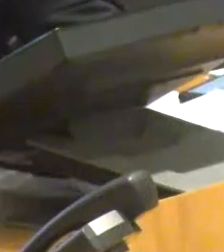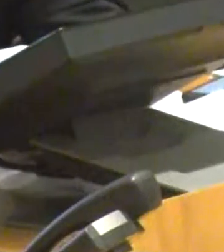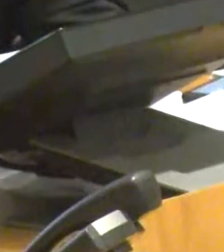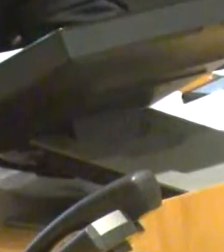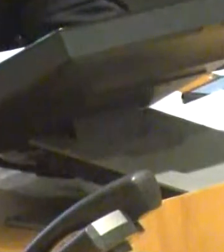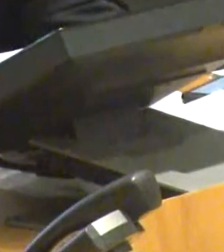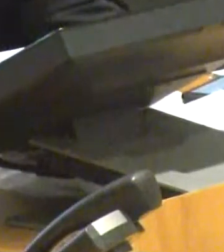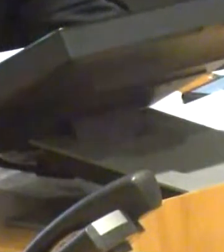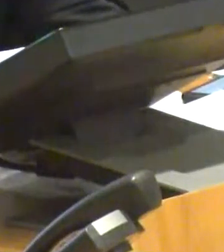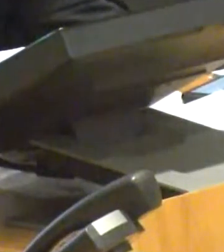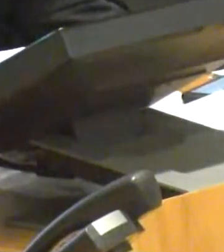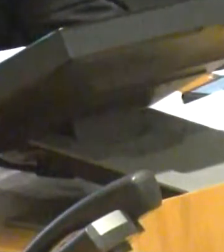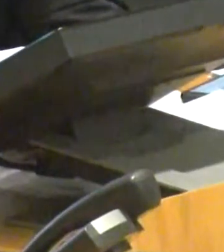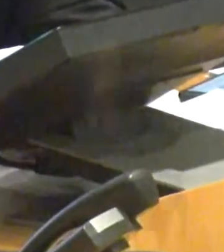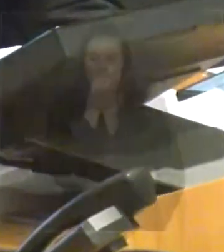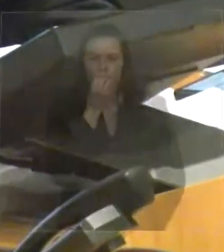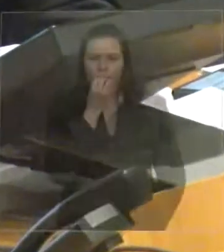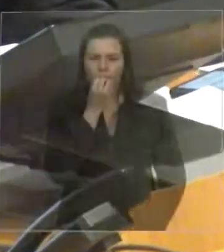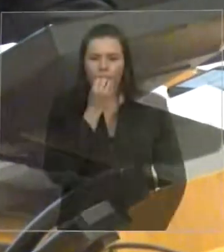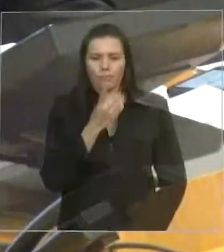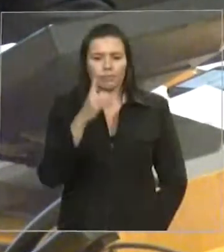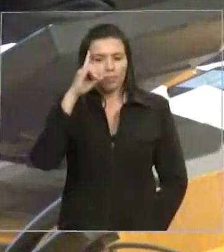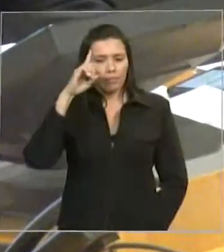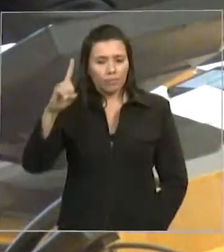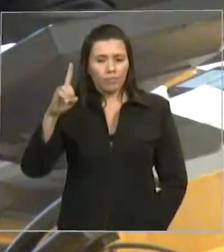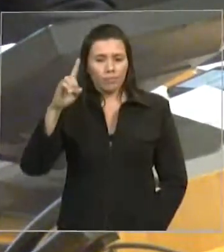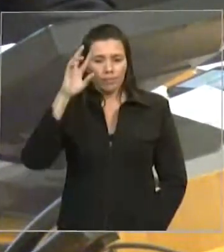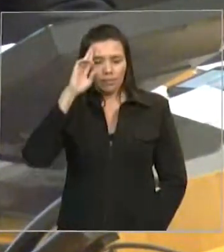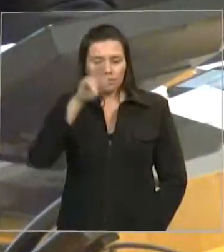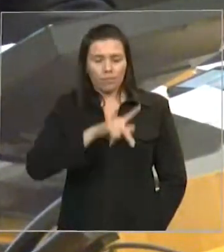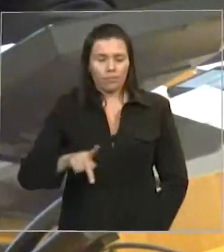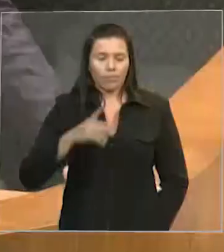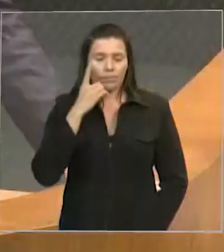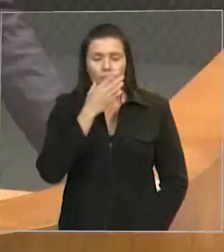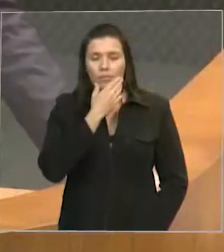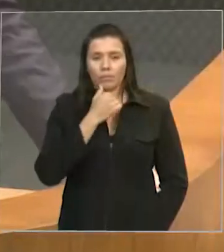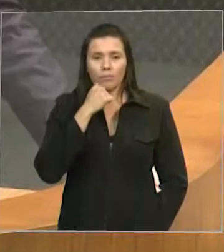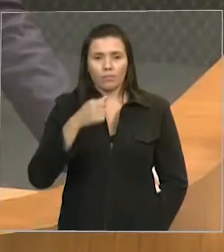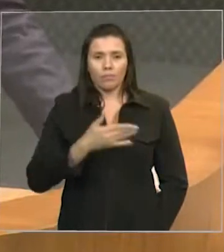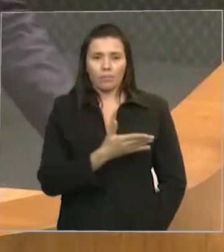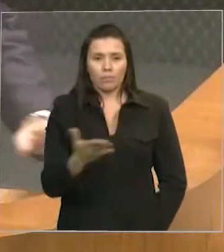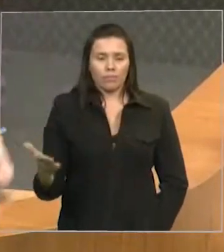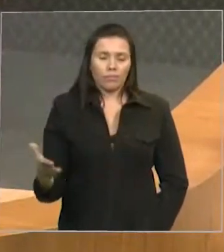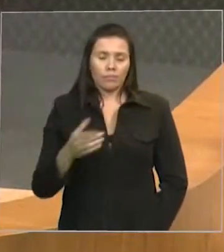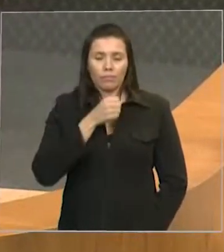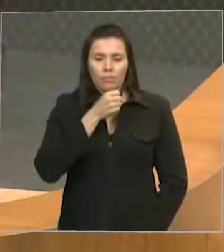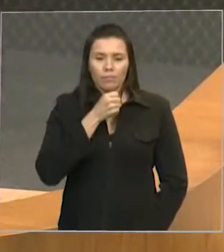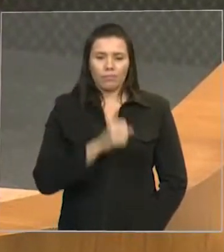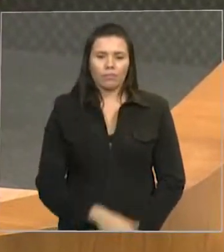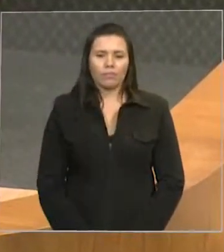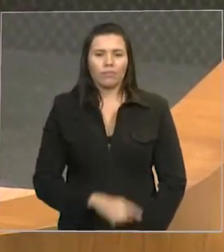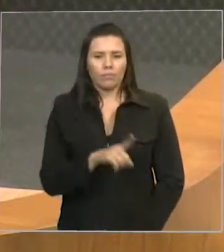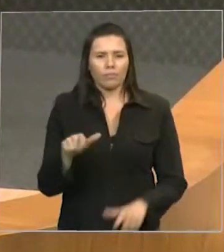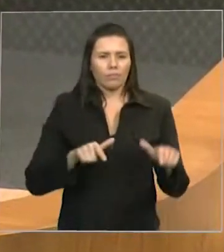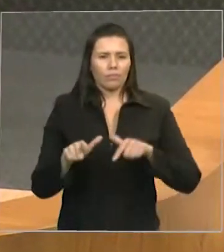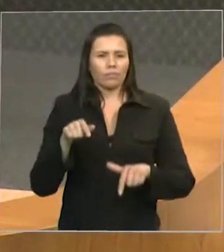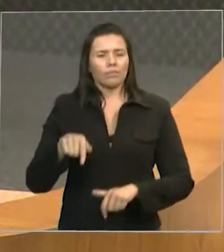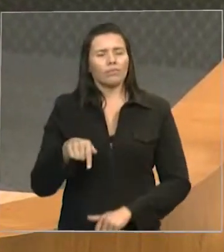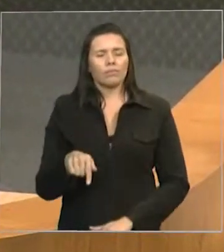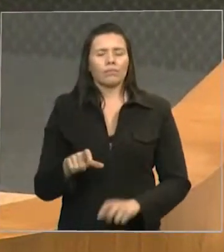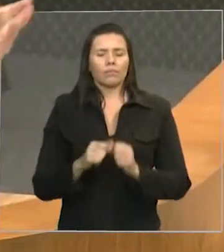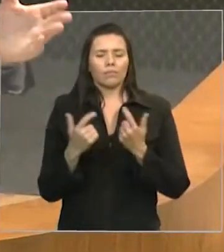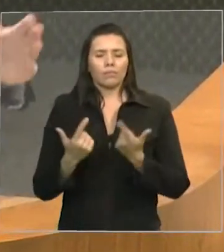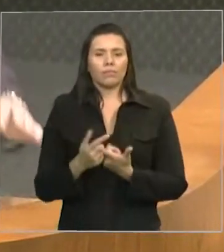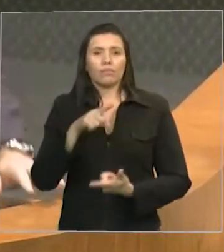Bom dia, senhor presidente, senhoras e senhores deputados e deputadas, imprensa, servidores desta casa, galeria.